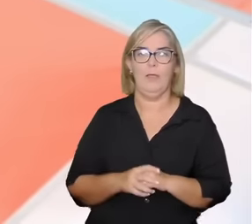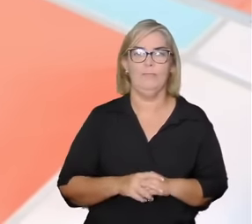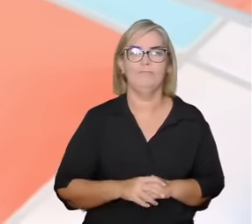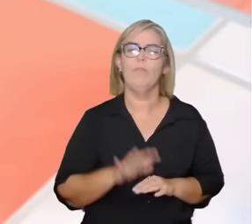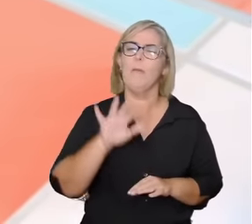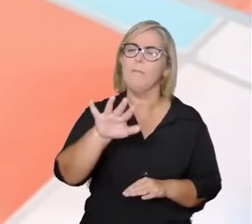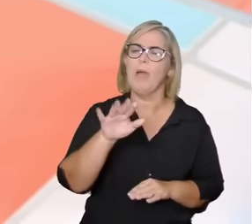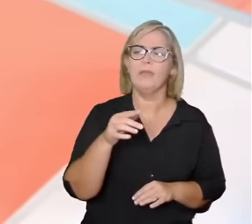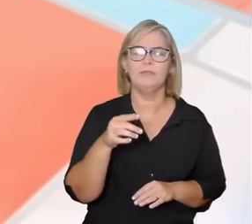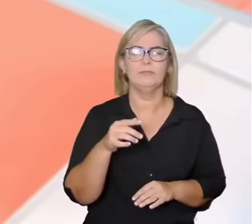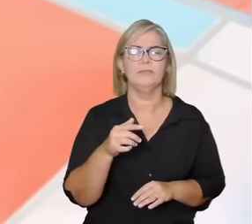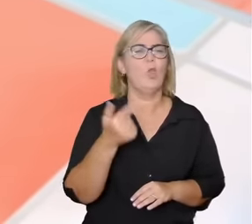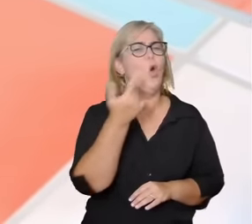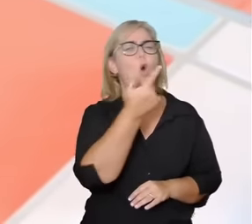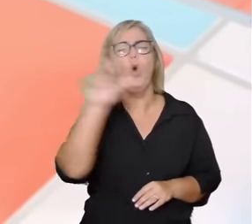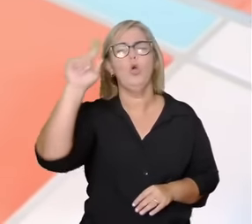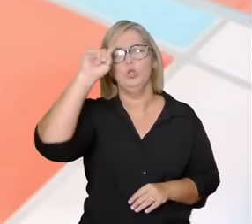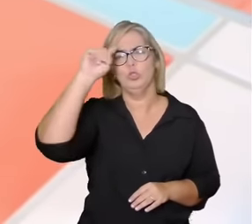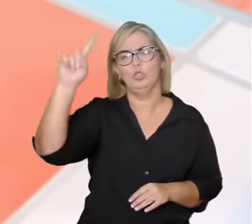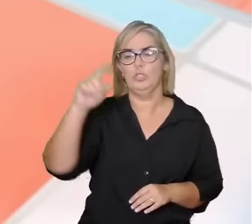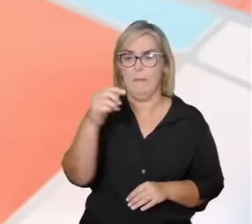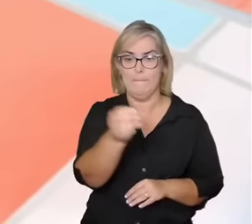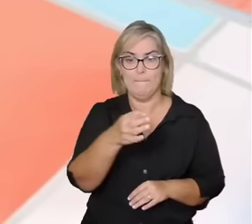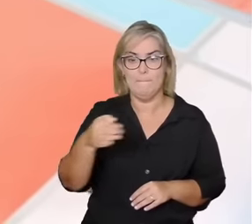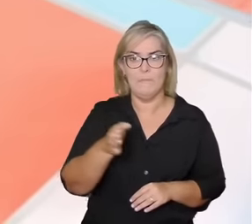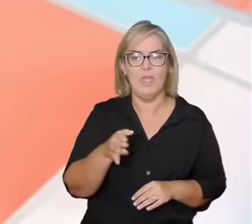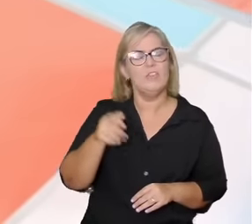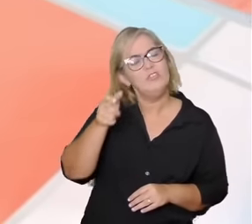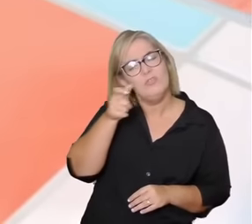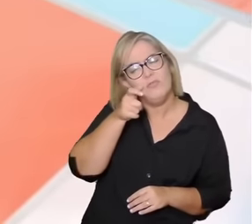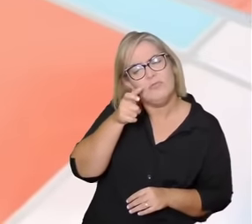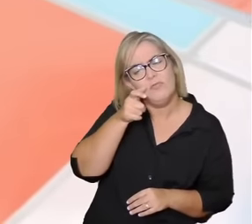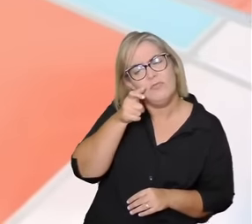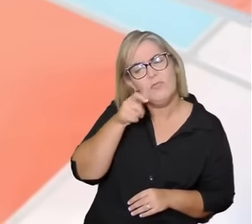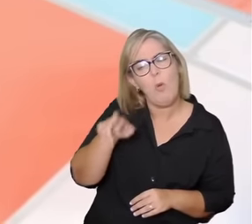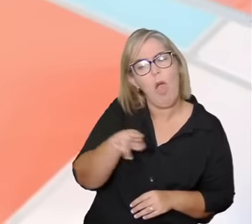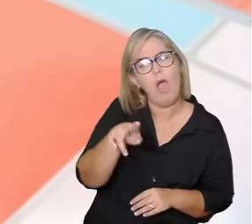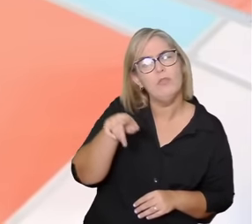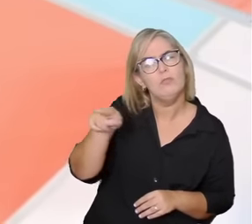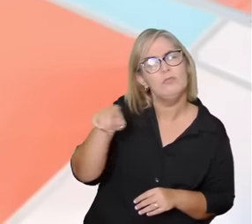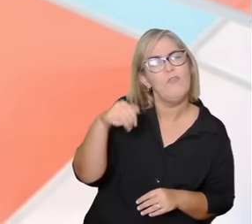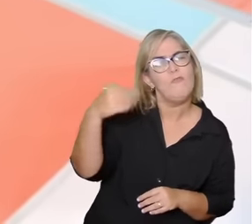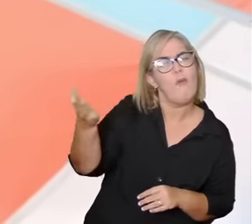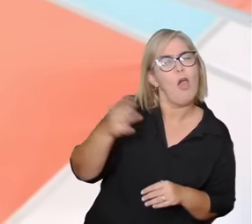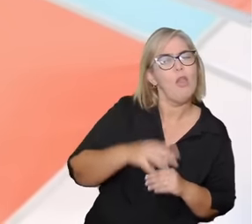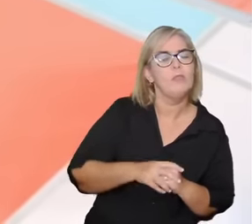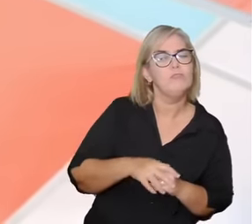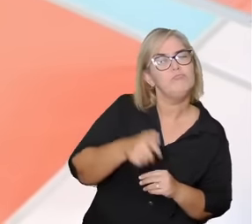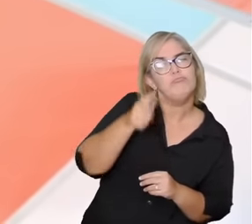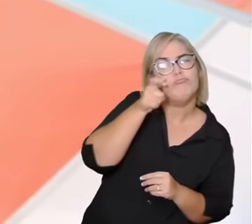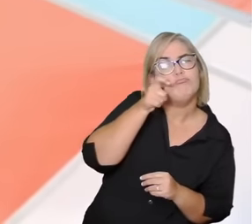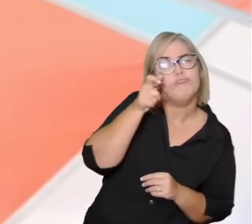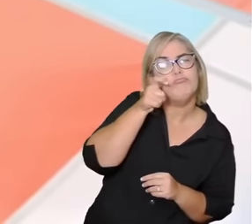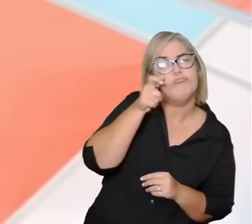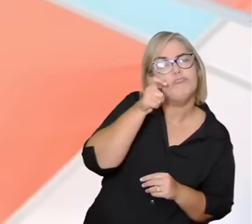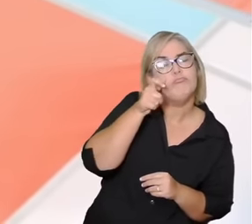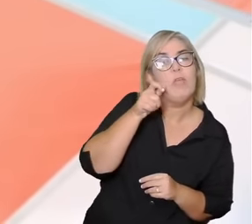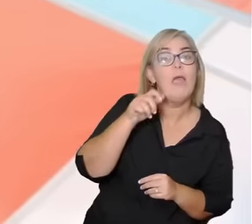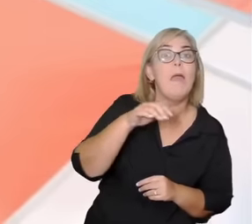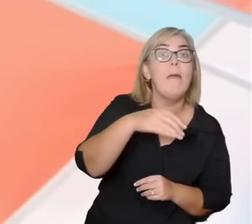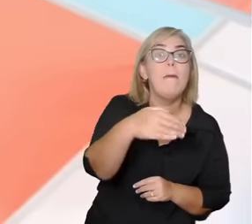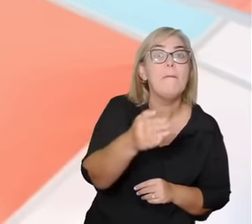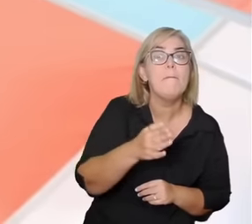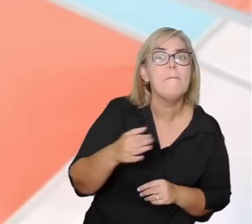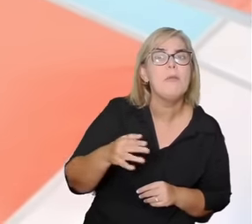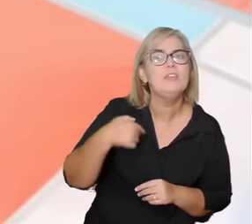viu o rato do lado de fora aparentando estar bastante satisfeito diante dessa cena quis sair da água e viver